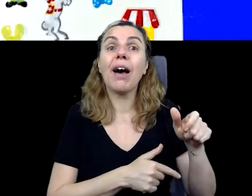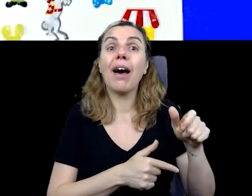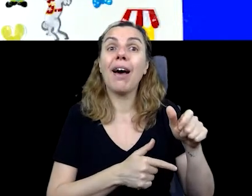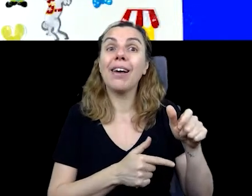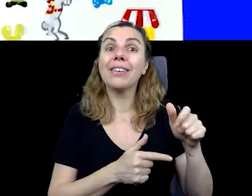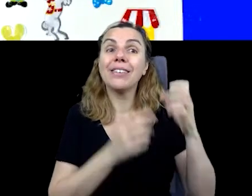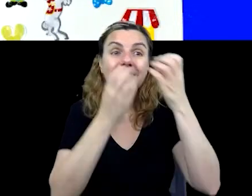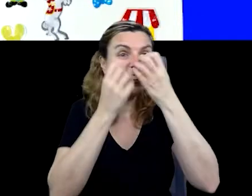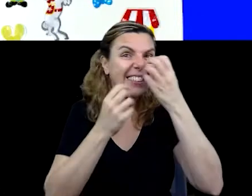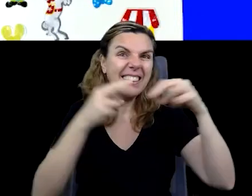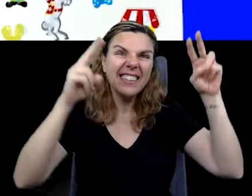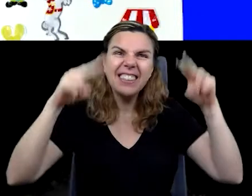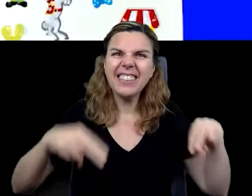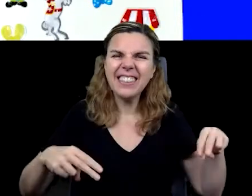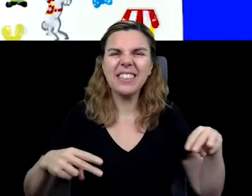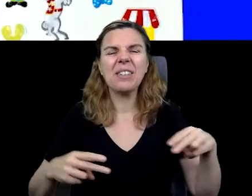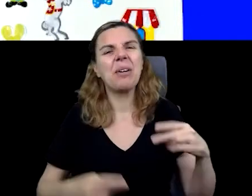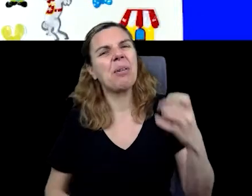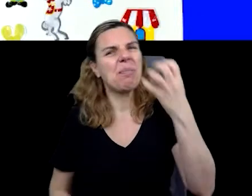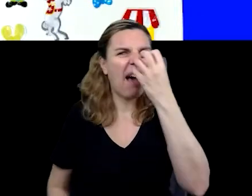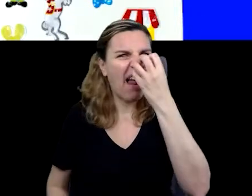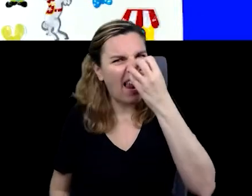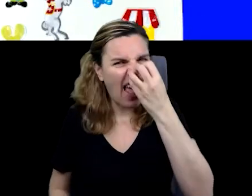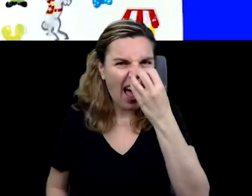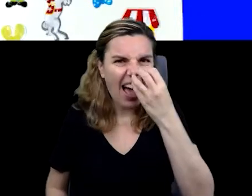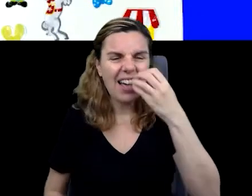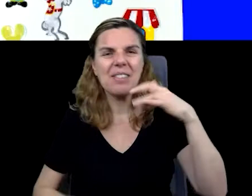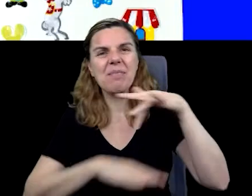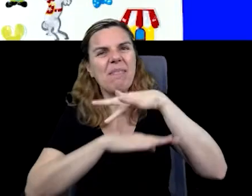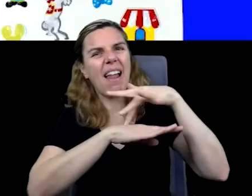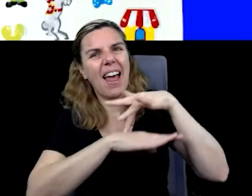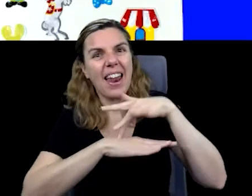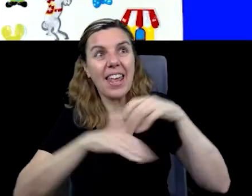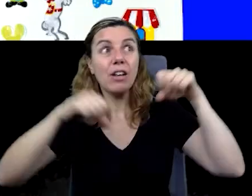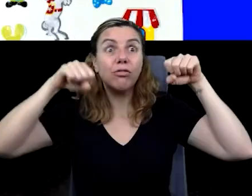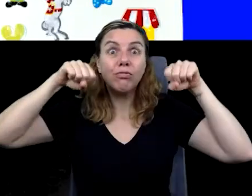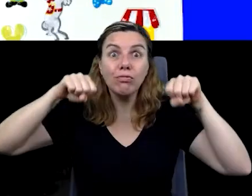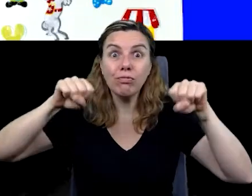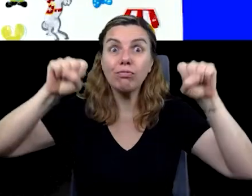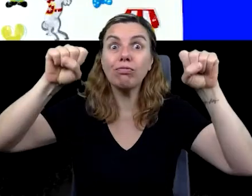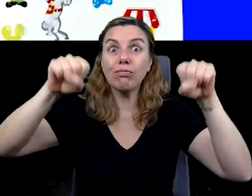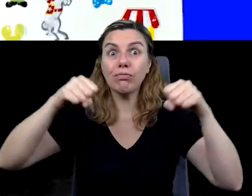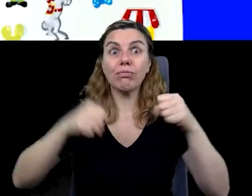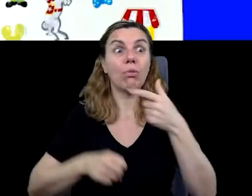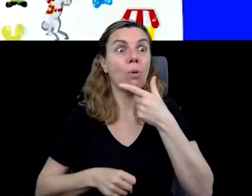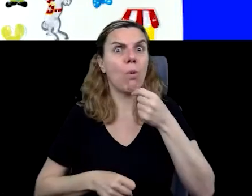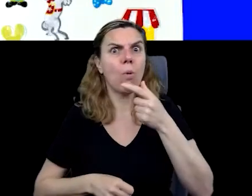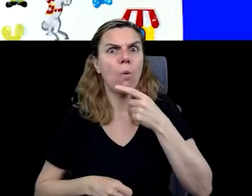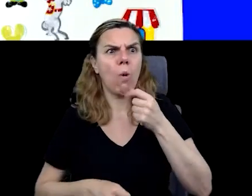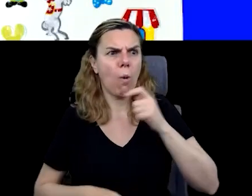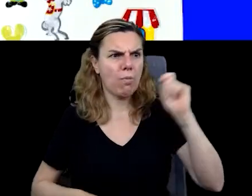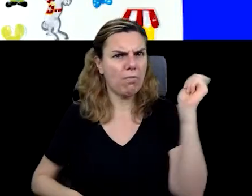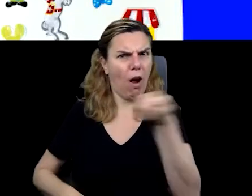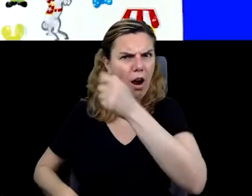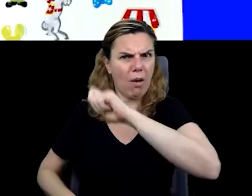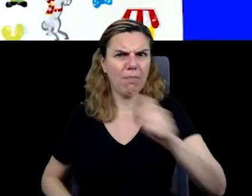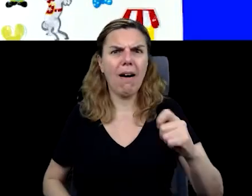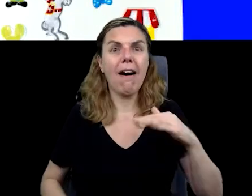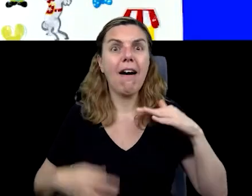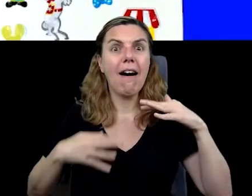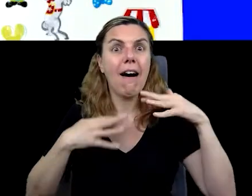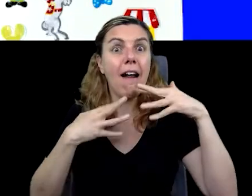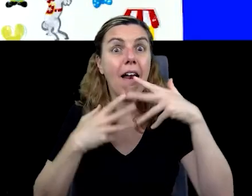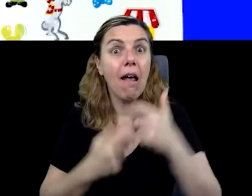bailarinos, domadores de leões, moços e moças que rodavam